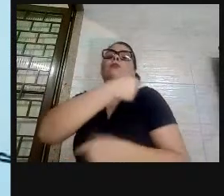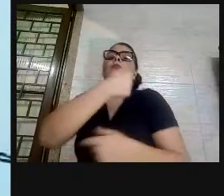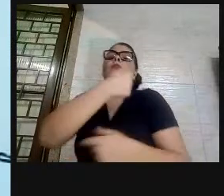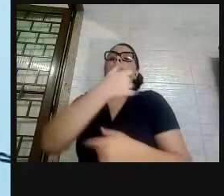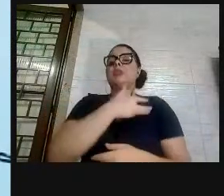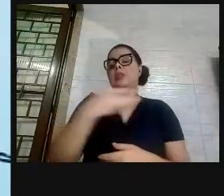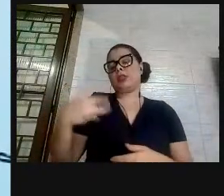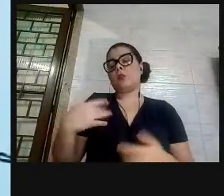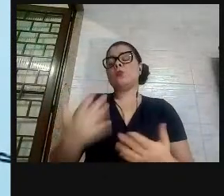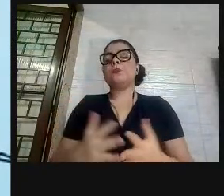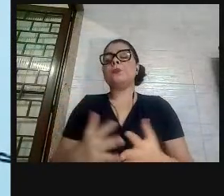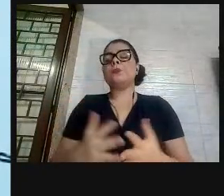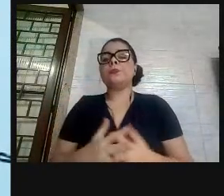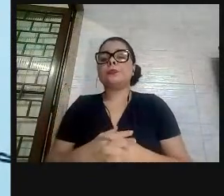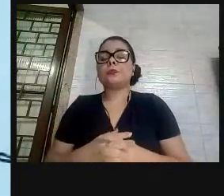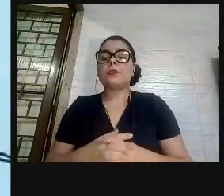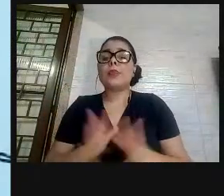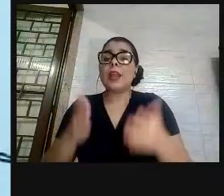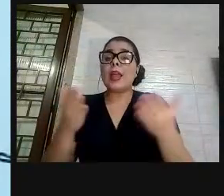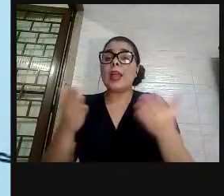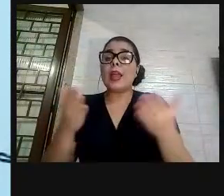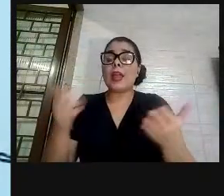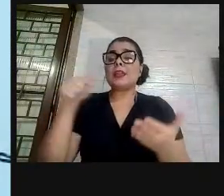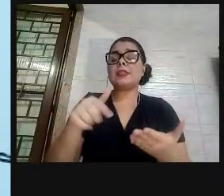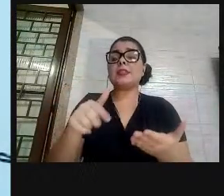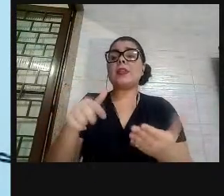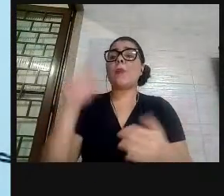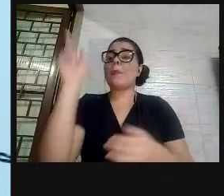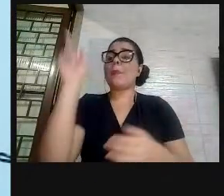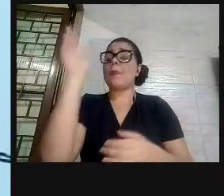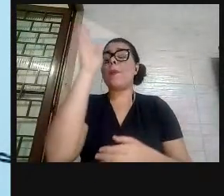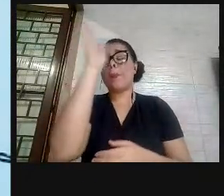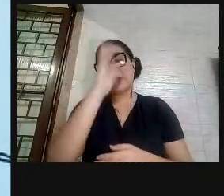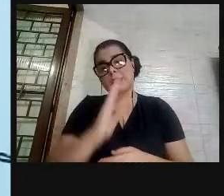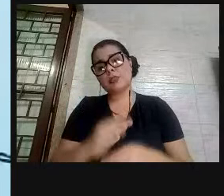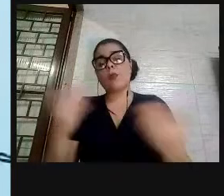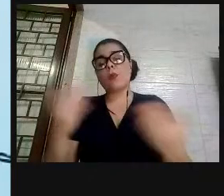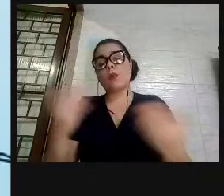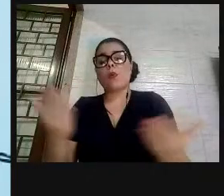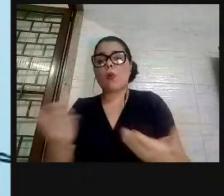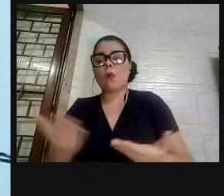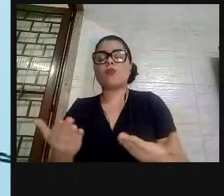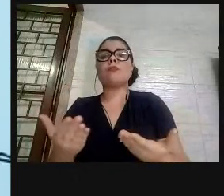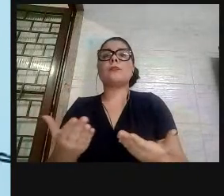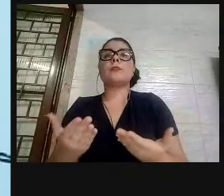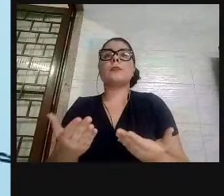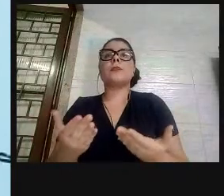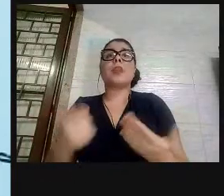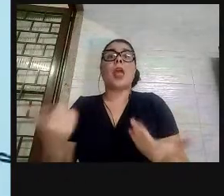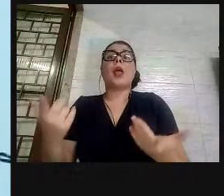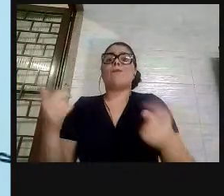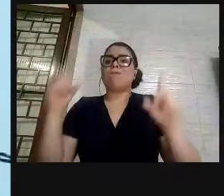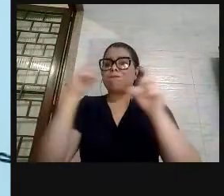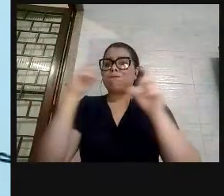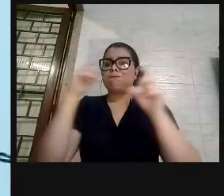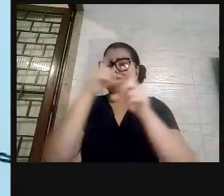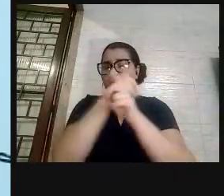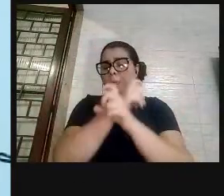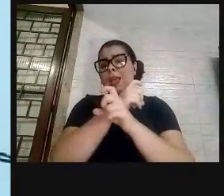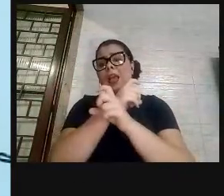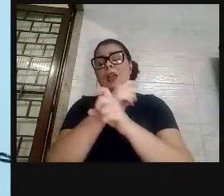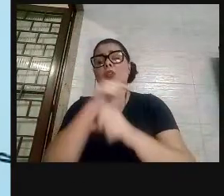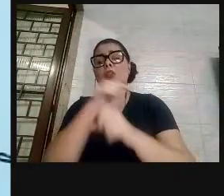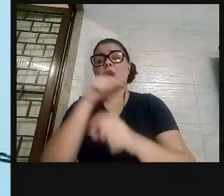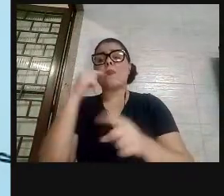indígena. Então, este é um quadro do Brasil, nós estamos hoje em uma situação muito mais dramática, uma grande